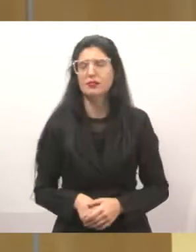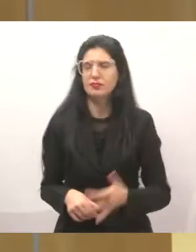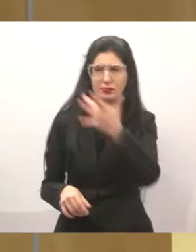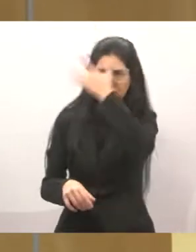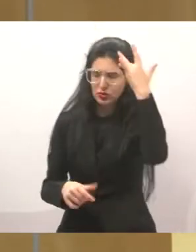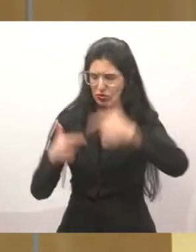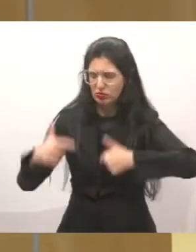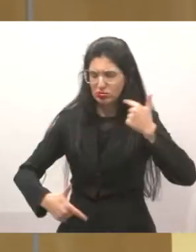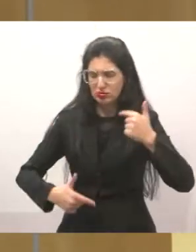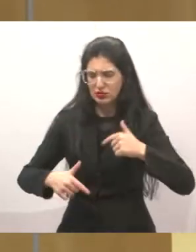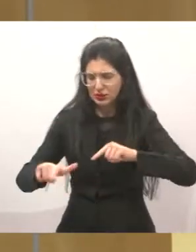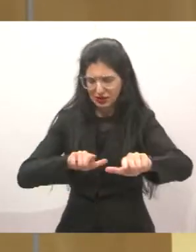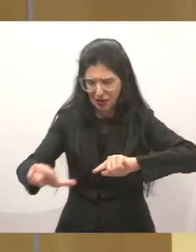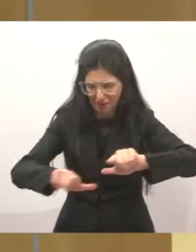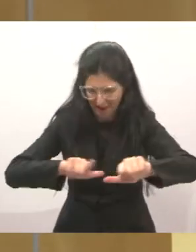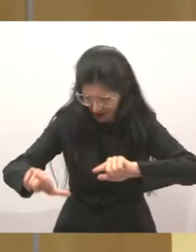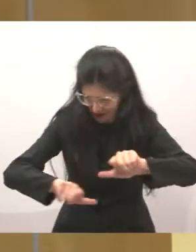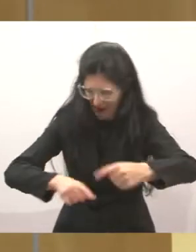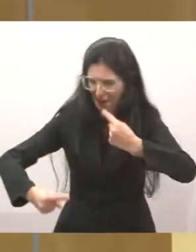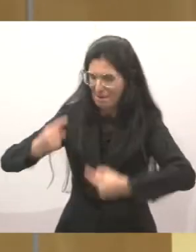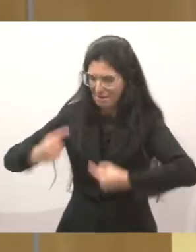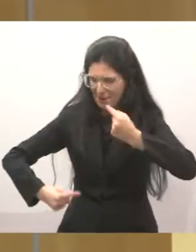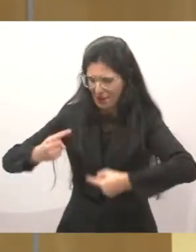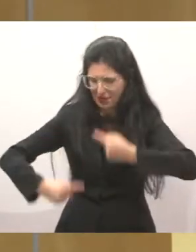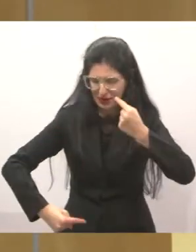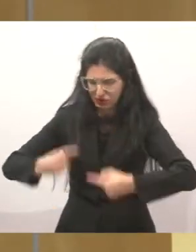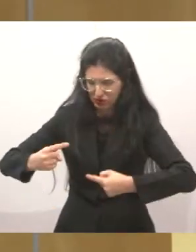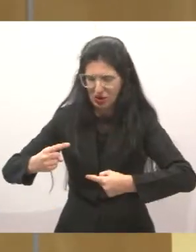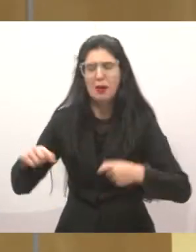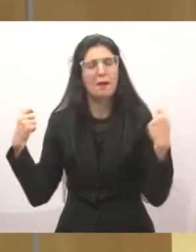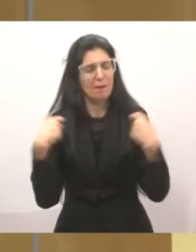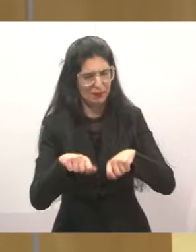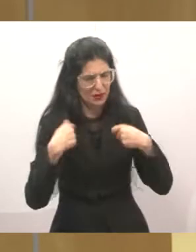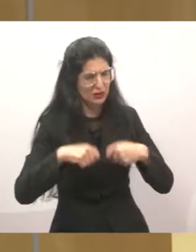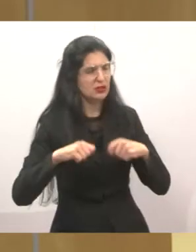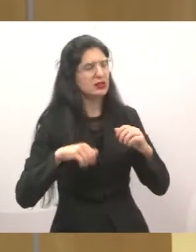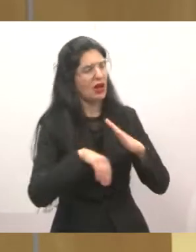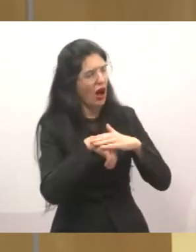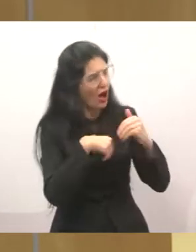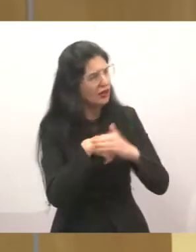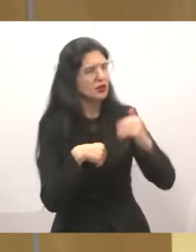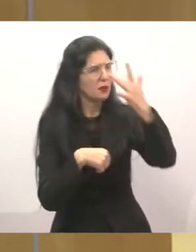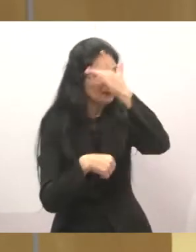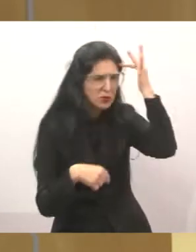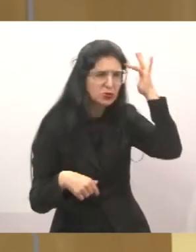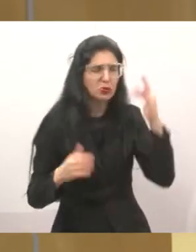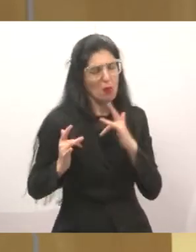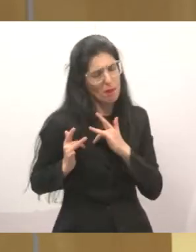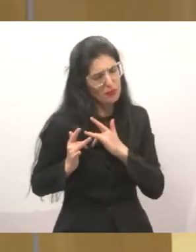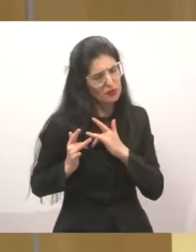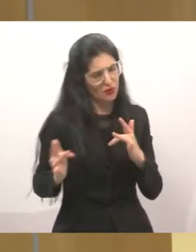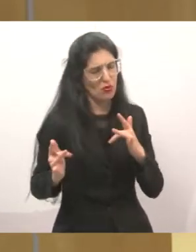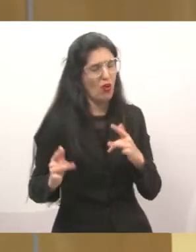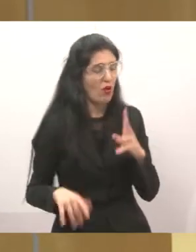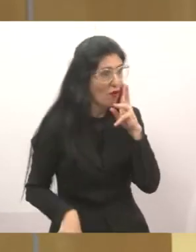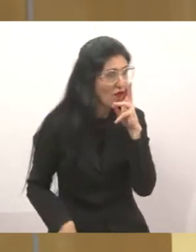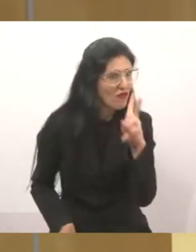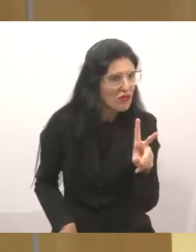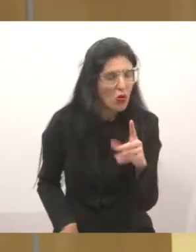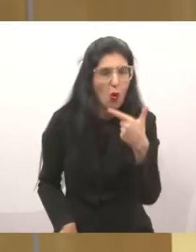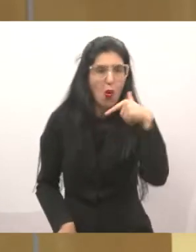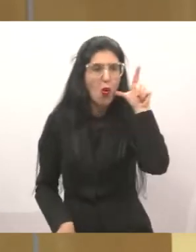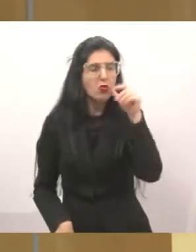coração e sensibilizar com a situação que a população passa. E eu fiquei muito sensível ontem de vendo aquela cena